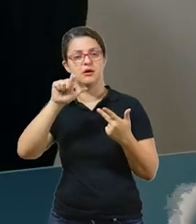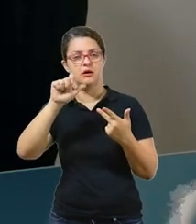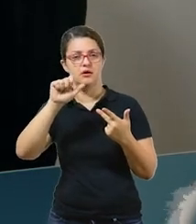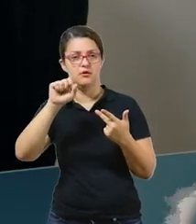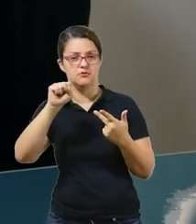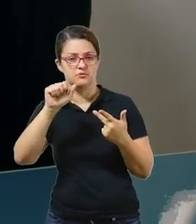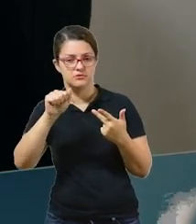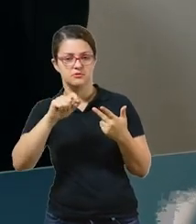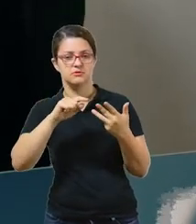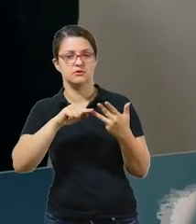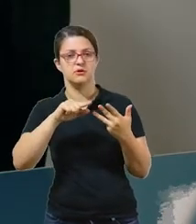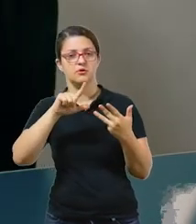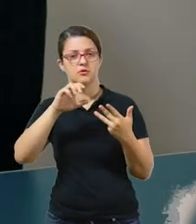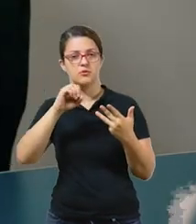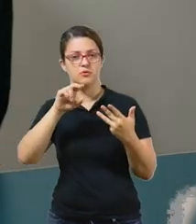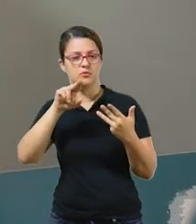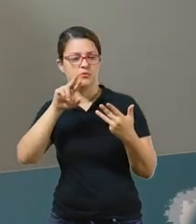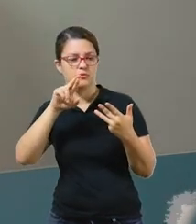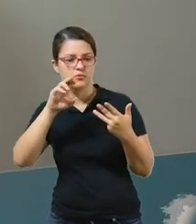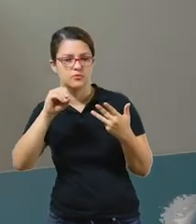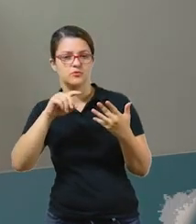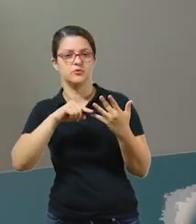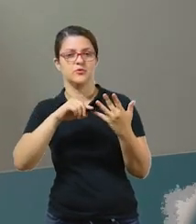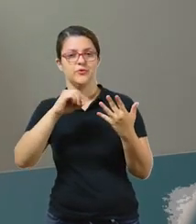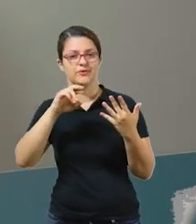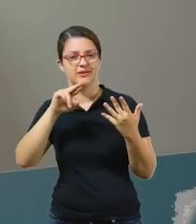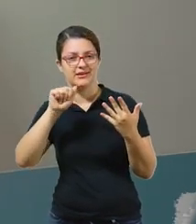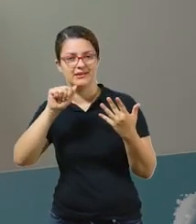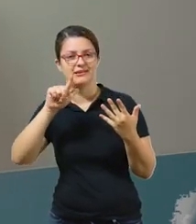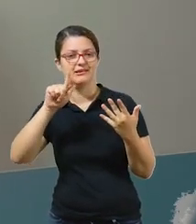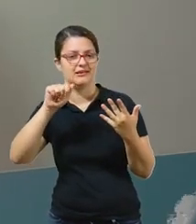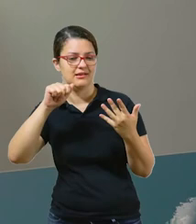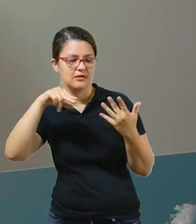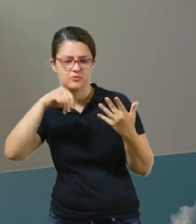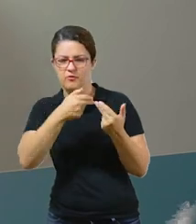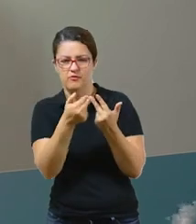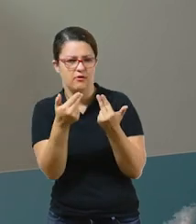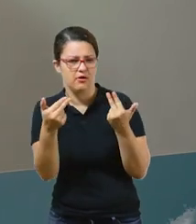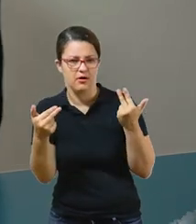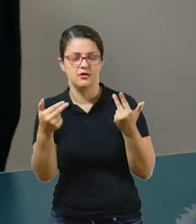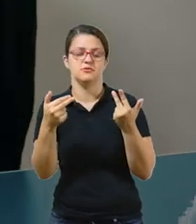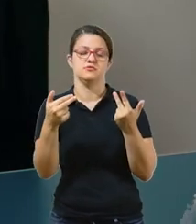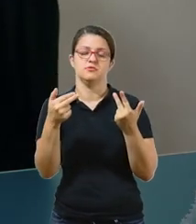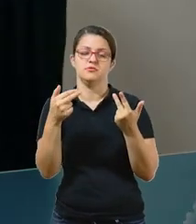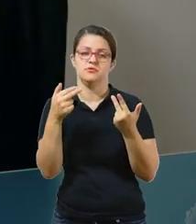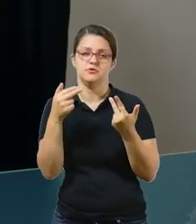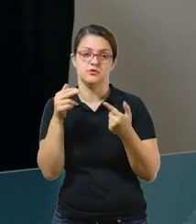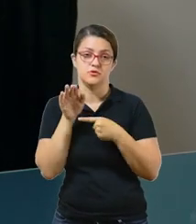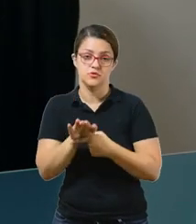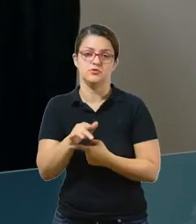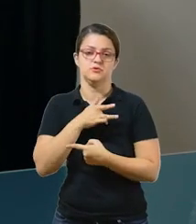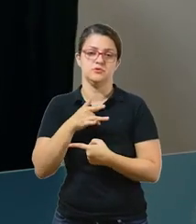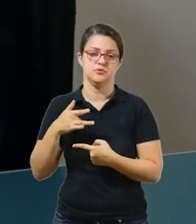coentros, o manjericão e os oréganos. Que é muito interessante e pode trazer benefícios para a sua saúde.